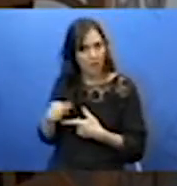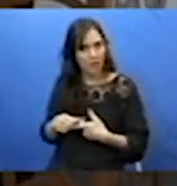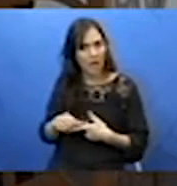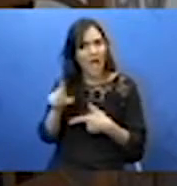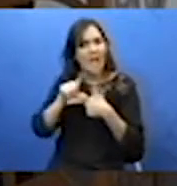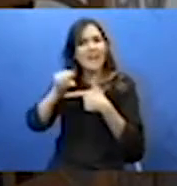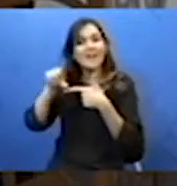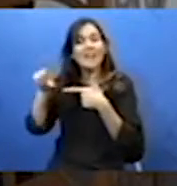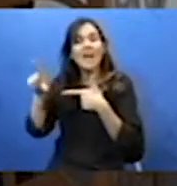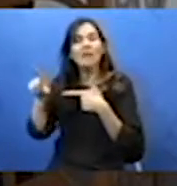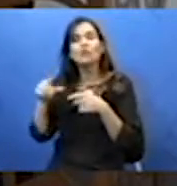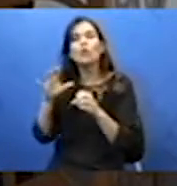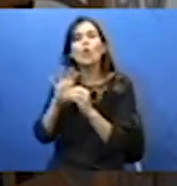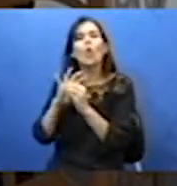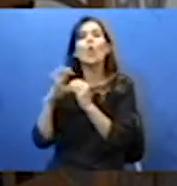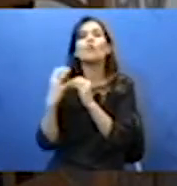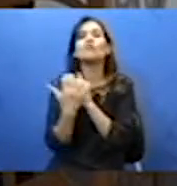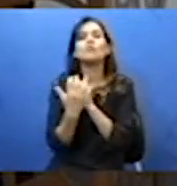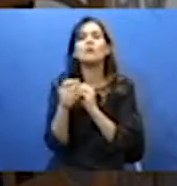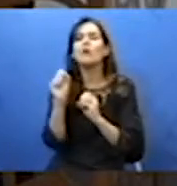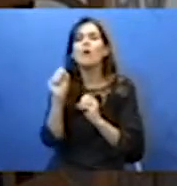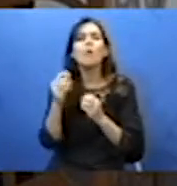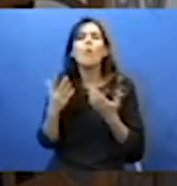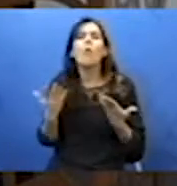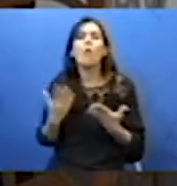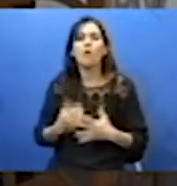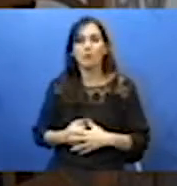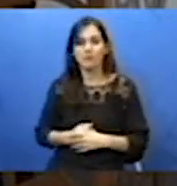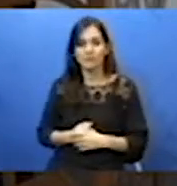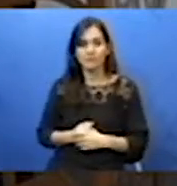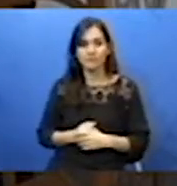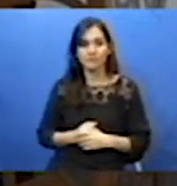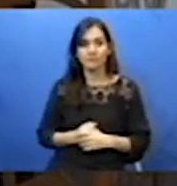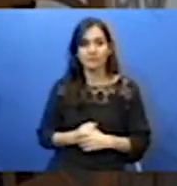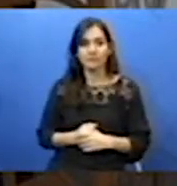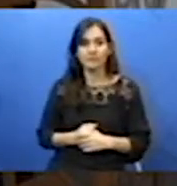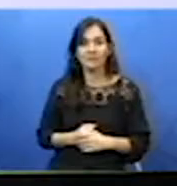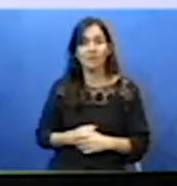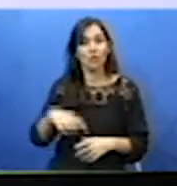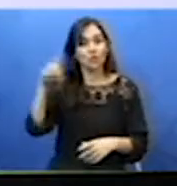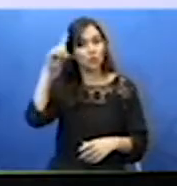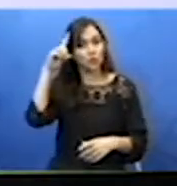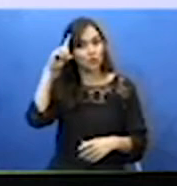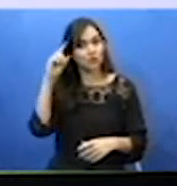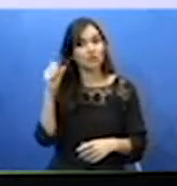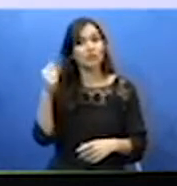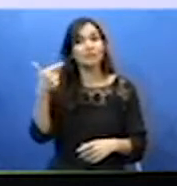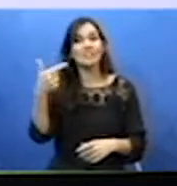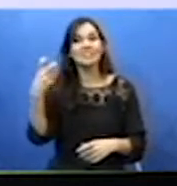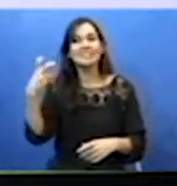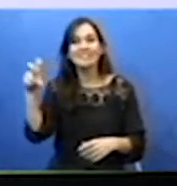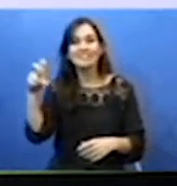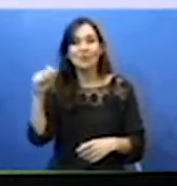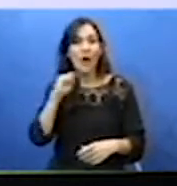caso de Covid, tá bom? Então, olha lá, dia 25 de abril, né?